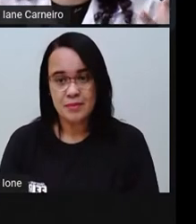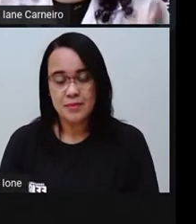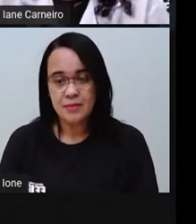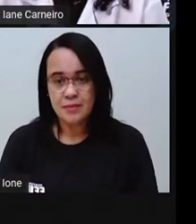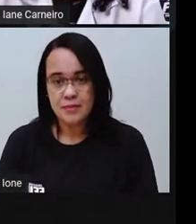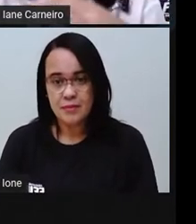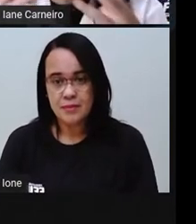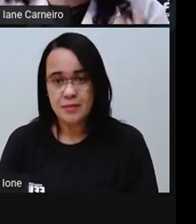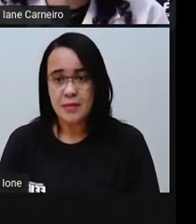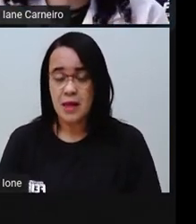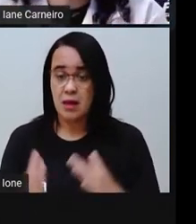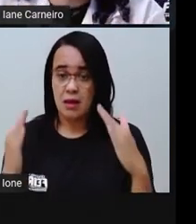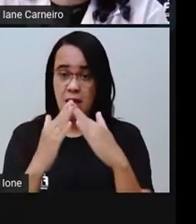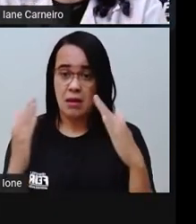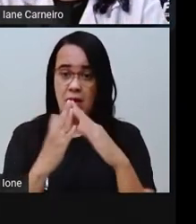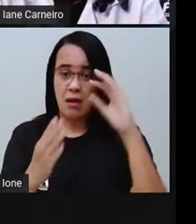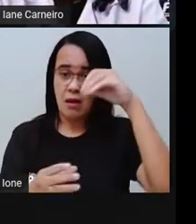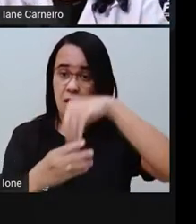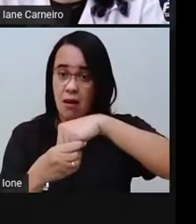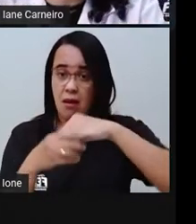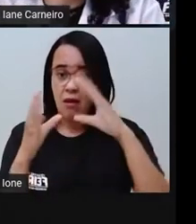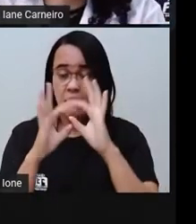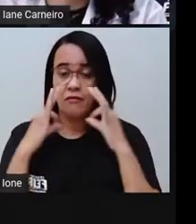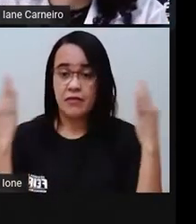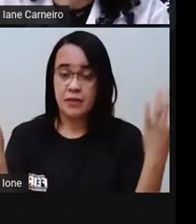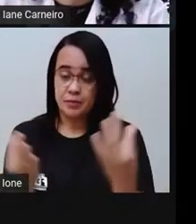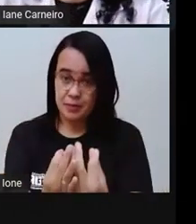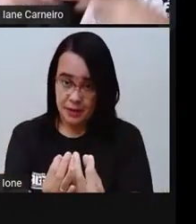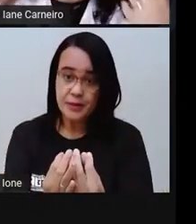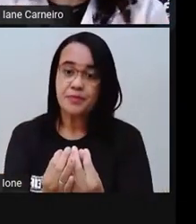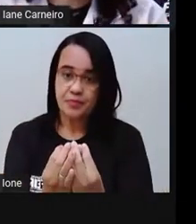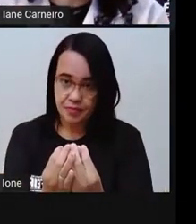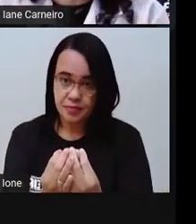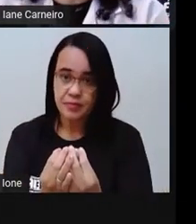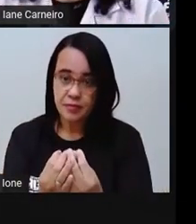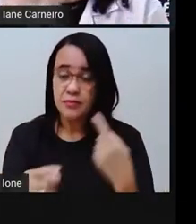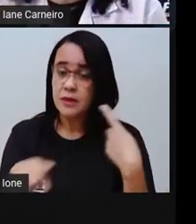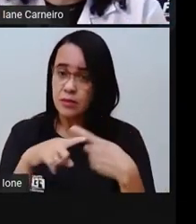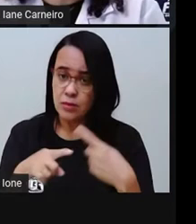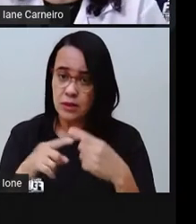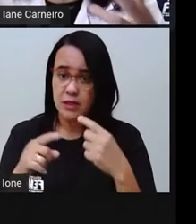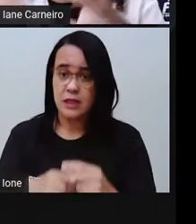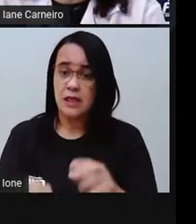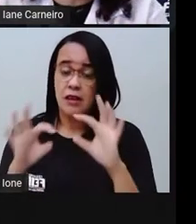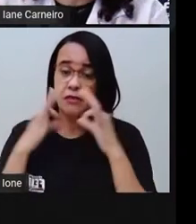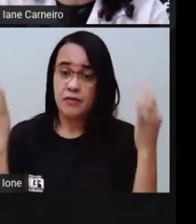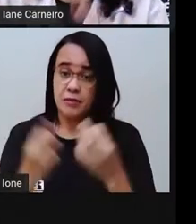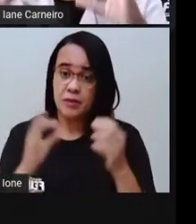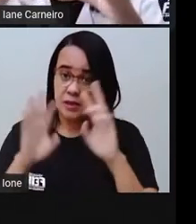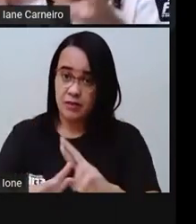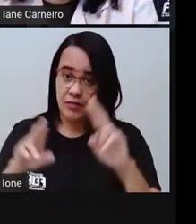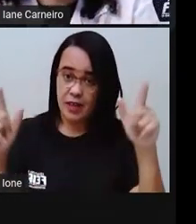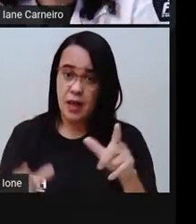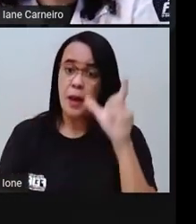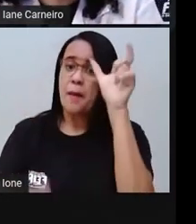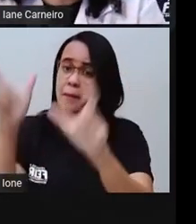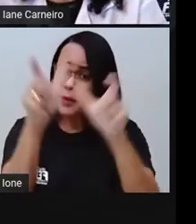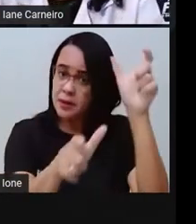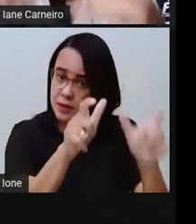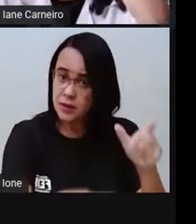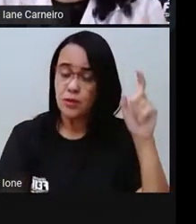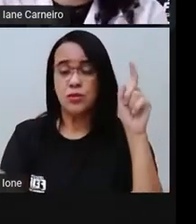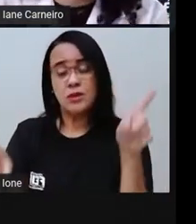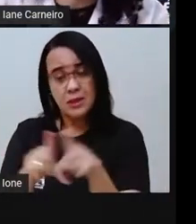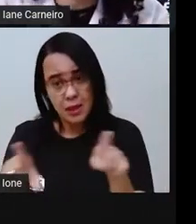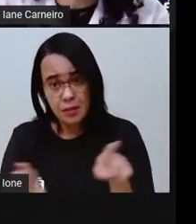Os integrantes, eles não têm o mesmo papel em famílias diferentes, né? Como a Pró falou, possa ser que tem famílias que a mãe fica em